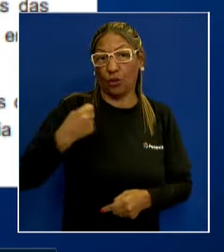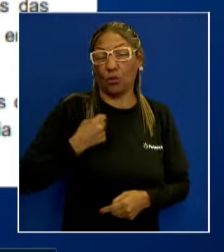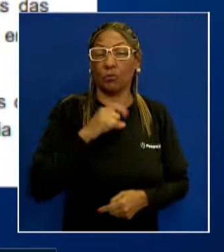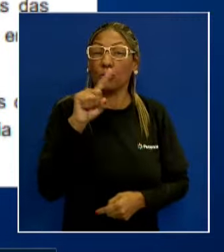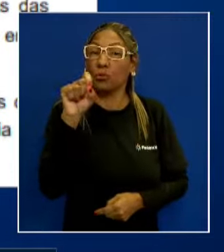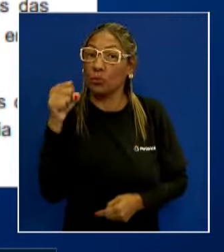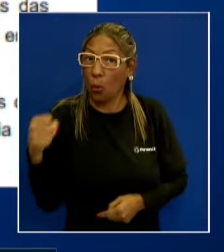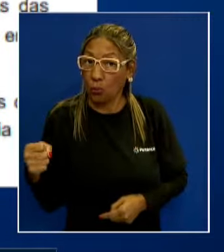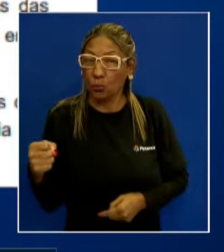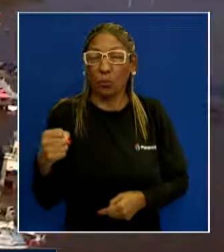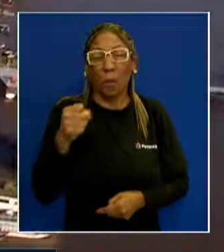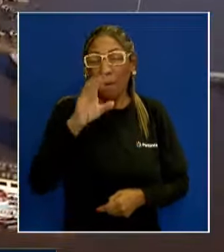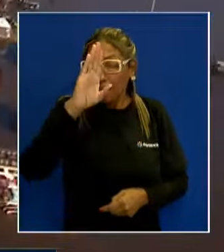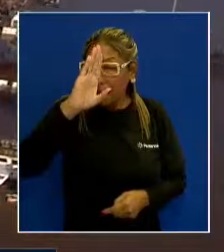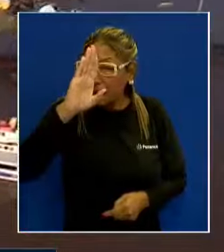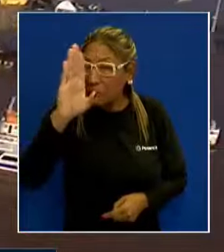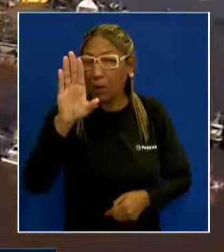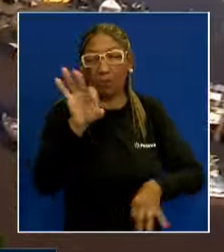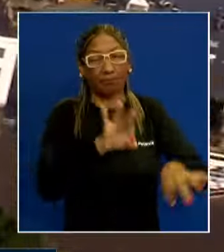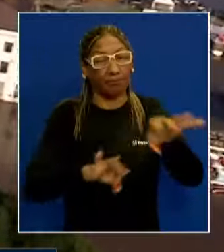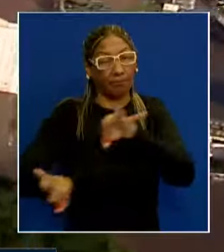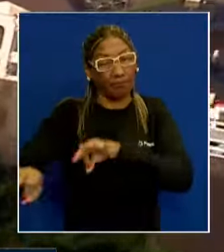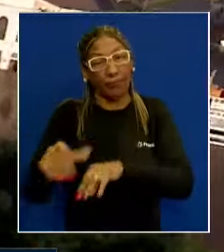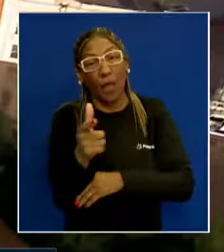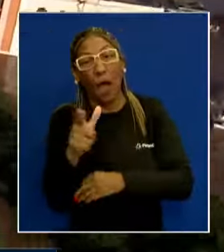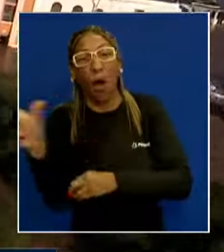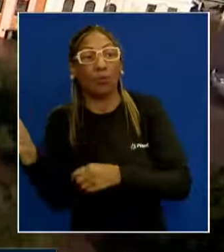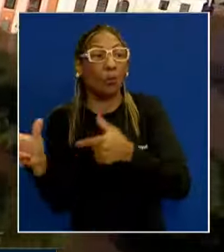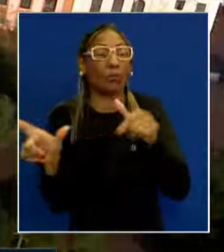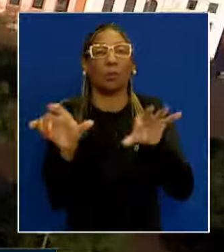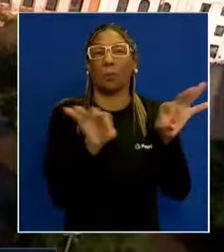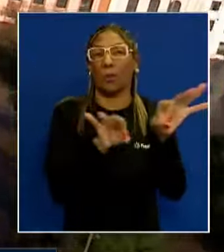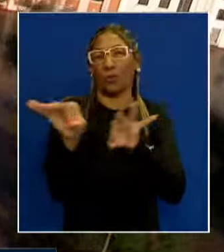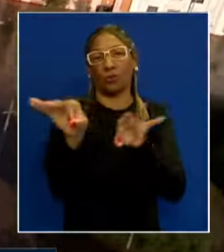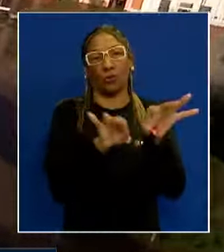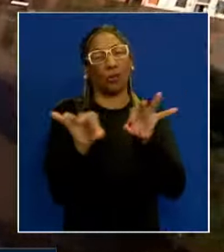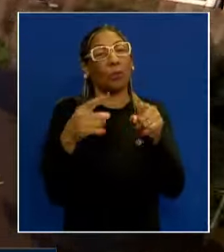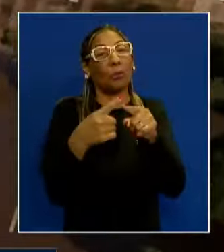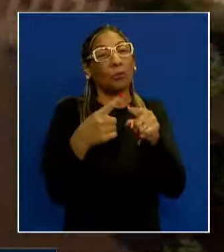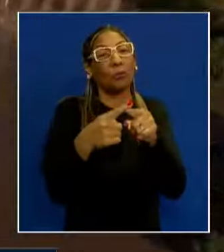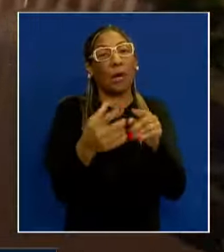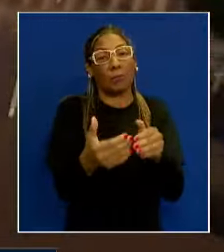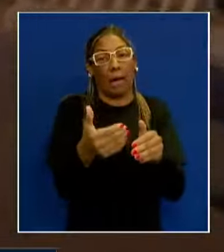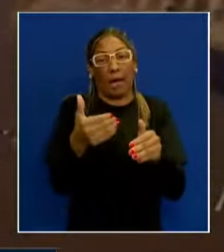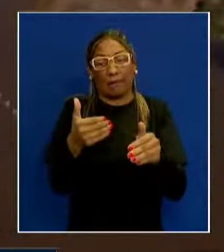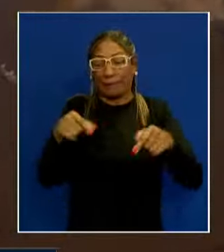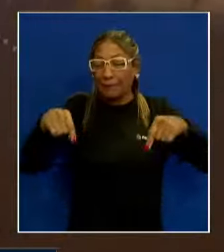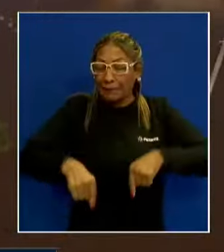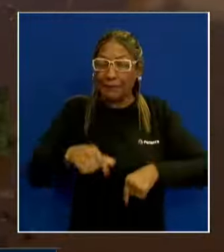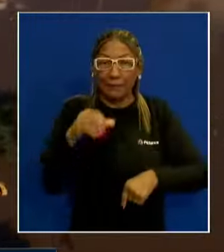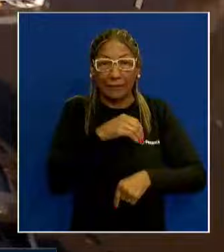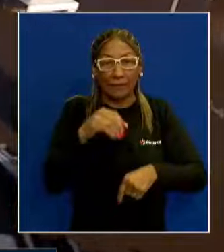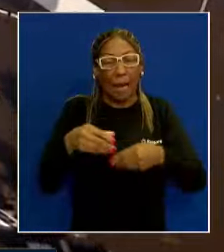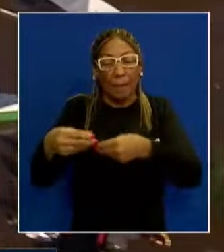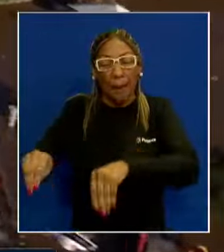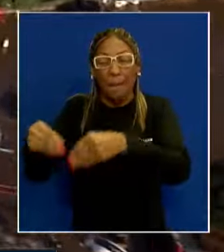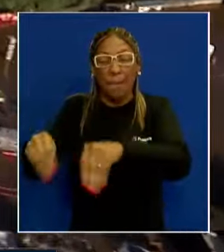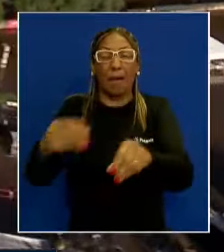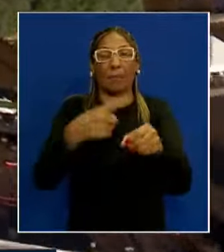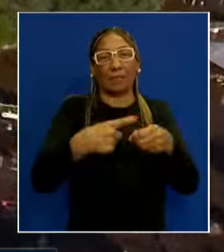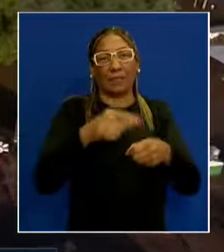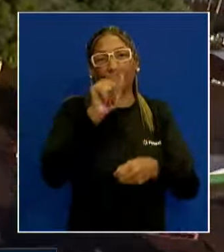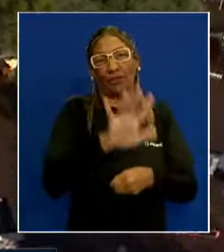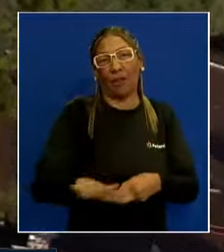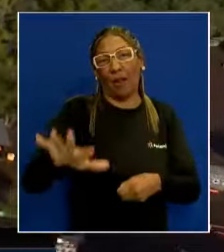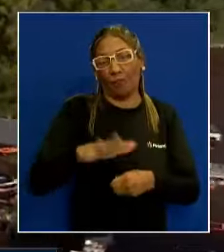sendo recomendado a priorização em relação a outras demandas de projeto, tendo em vista o alto potencial de prejuízo para a cidade.